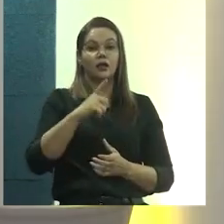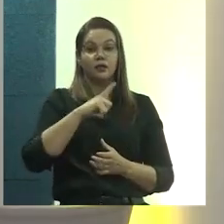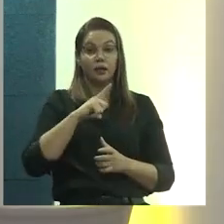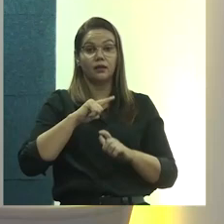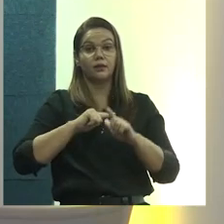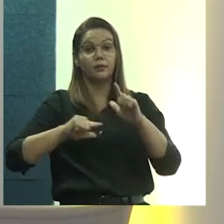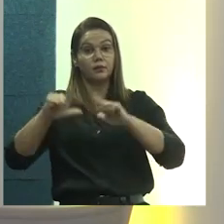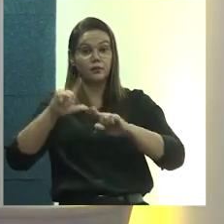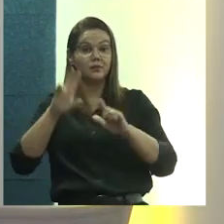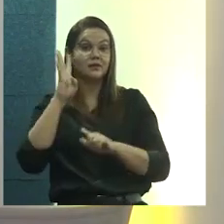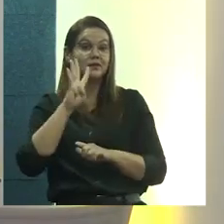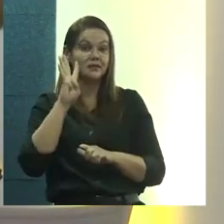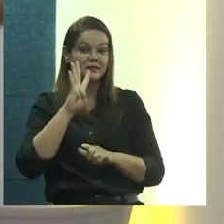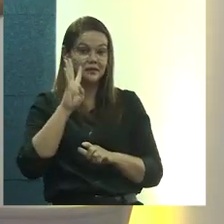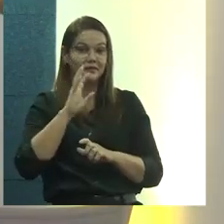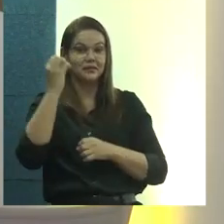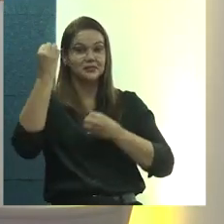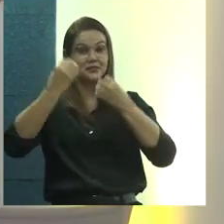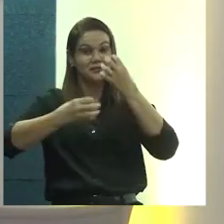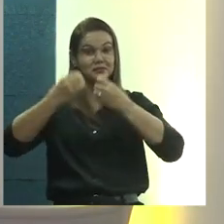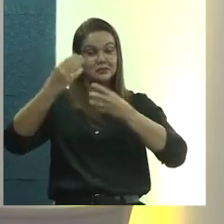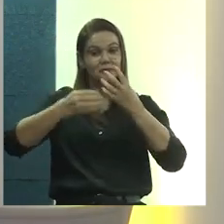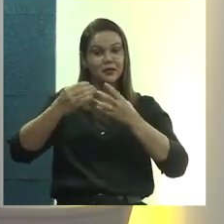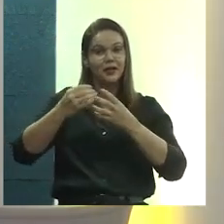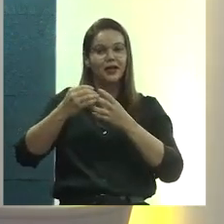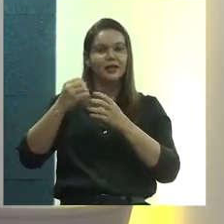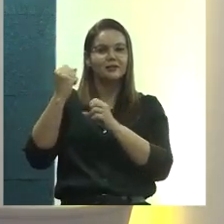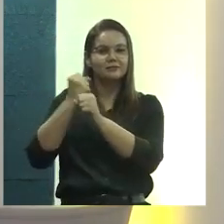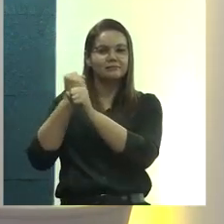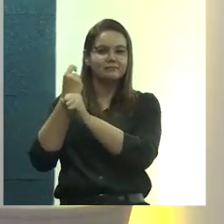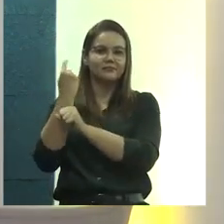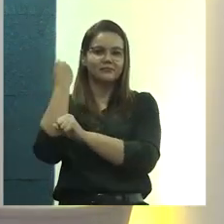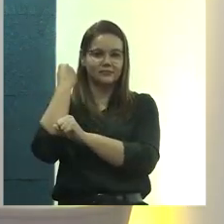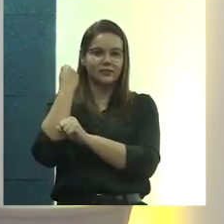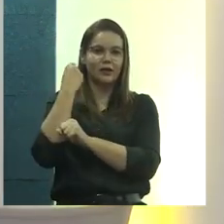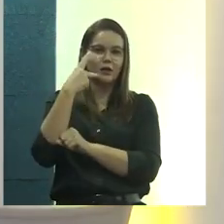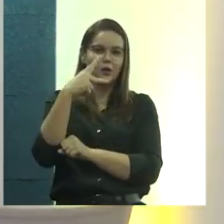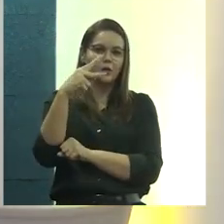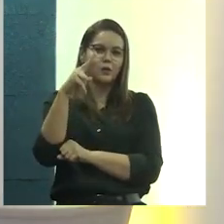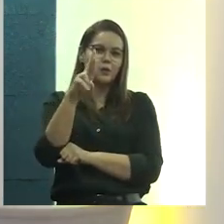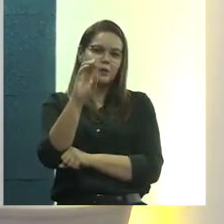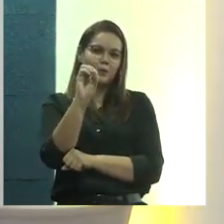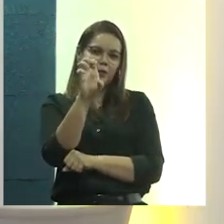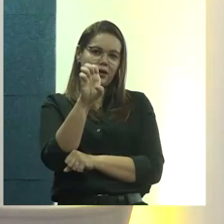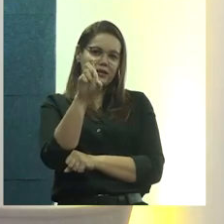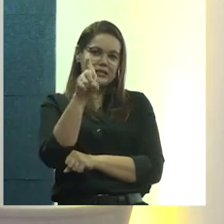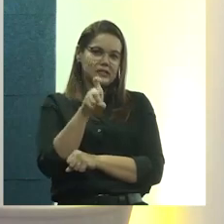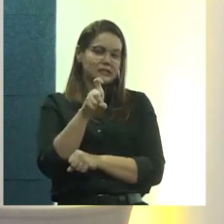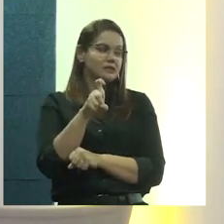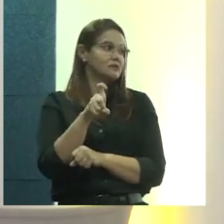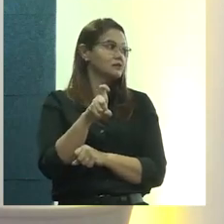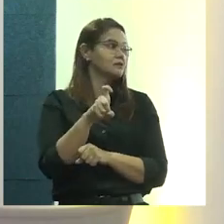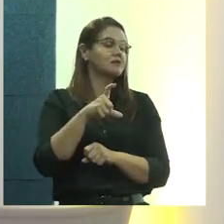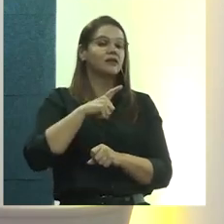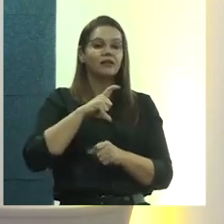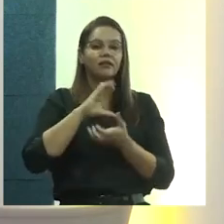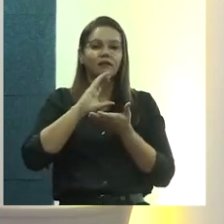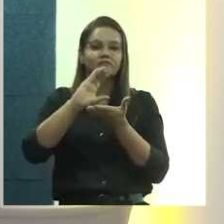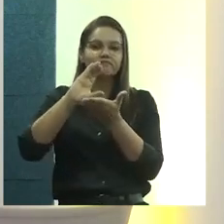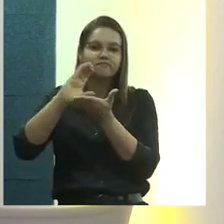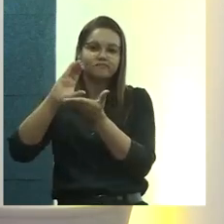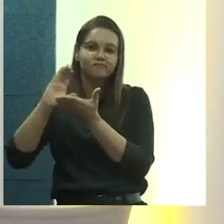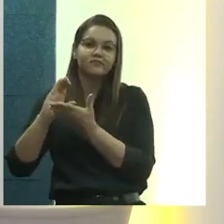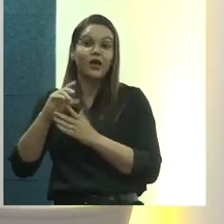então, um trabalho bastante legal em que a gente já fala, isso aqui é dos velhos tempos da ProExit, em a gente recebia algum recurso, era um